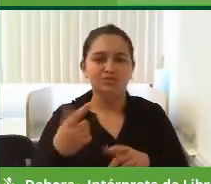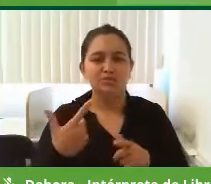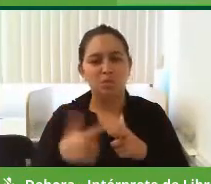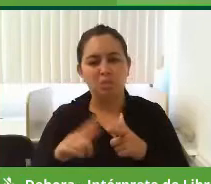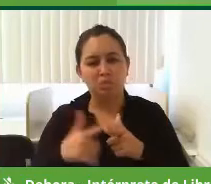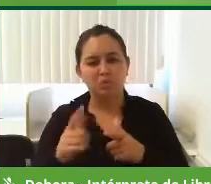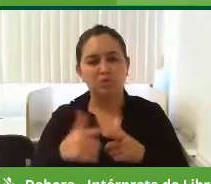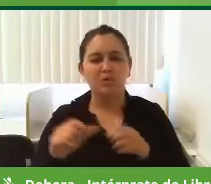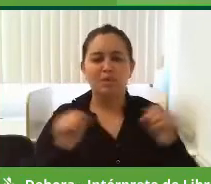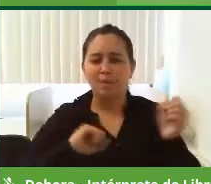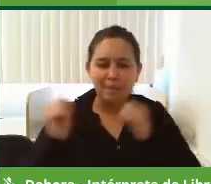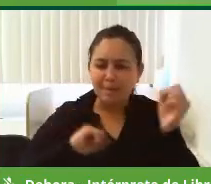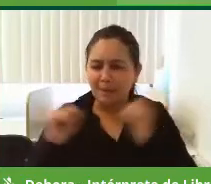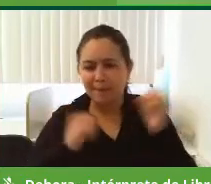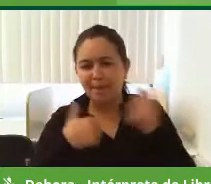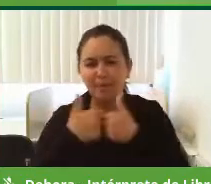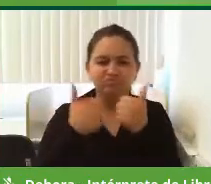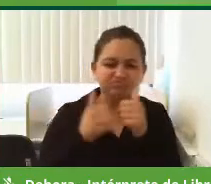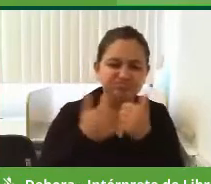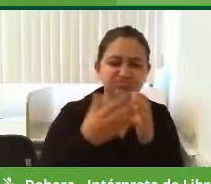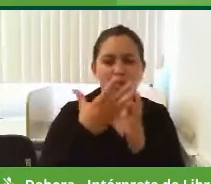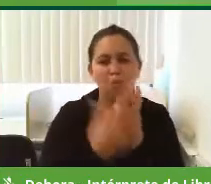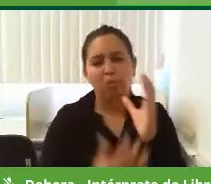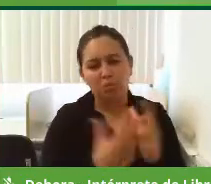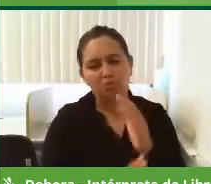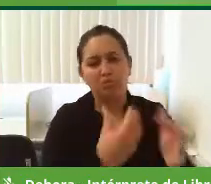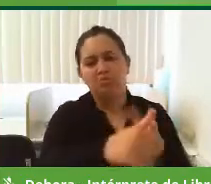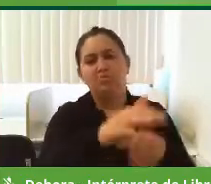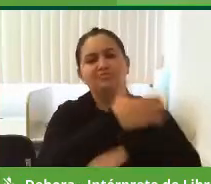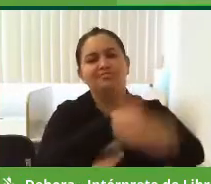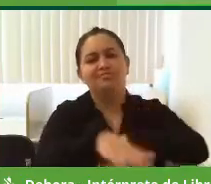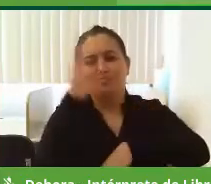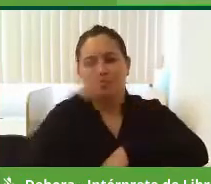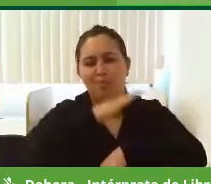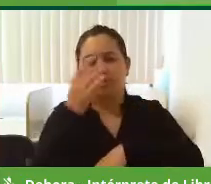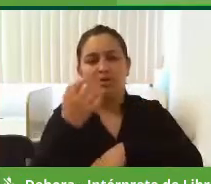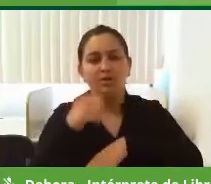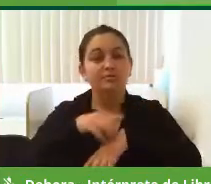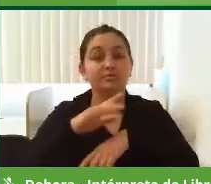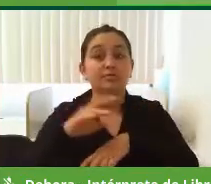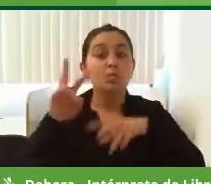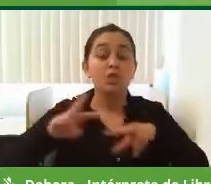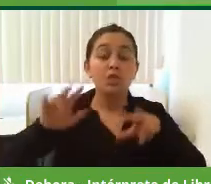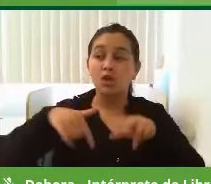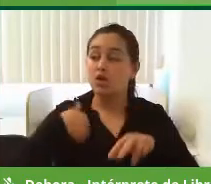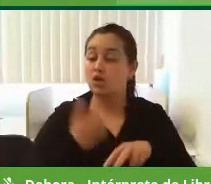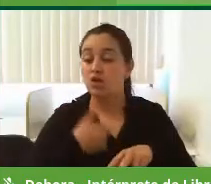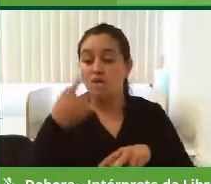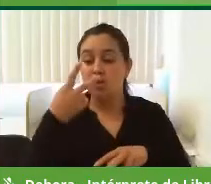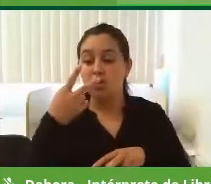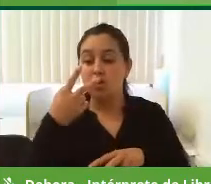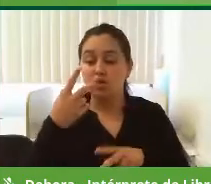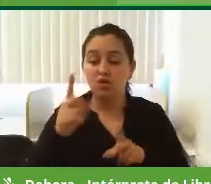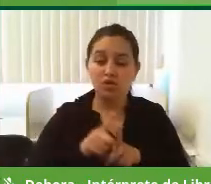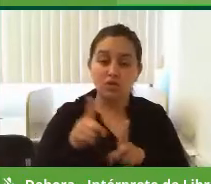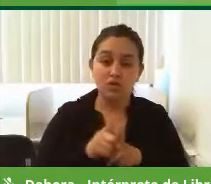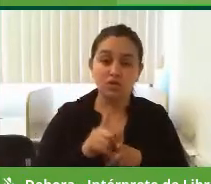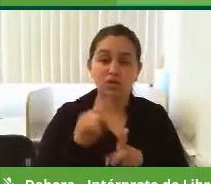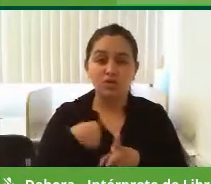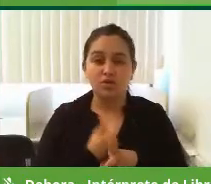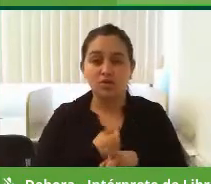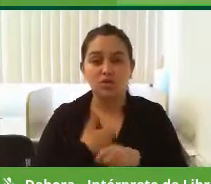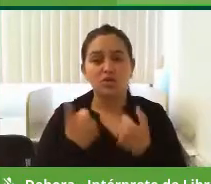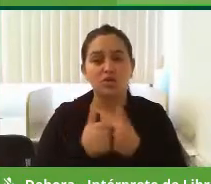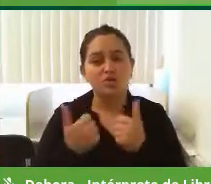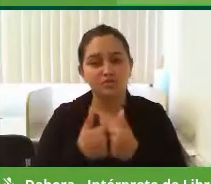O ônibus bate muito, muito buraco por aí afora. Outra questão que nós também avaliamos é a questão do nosso transporte